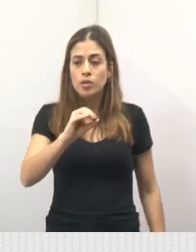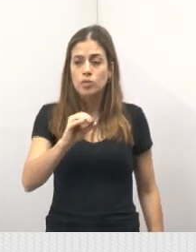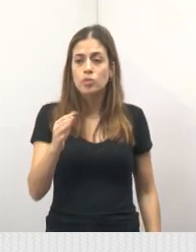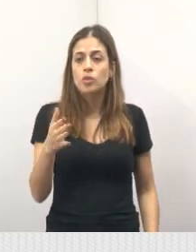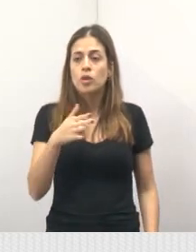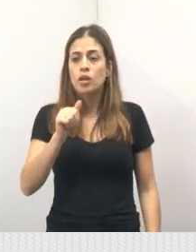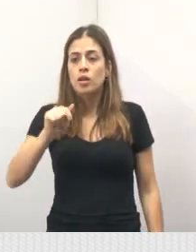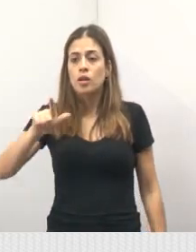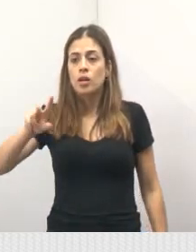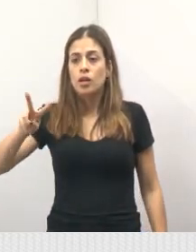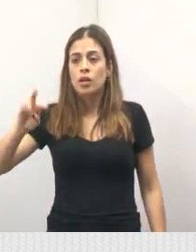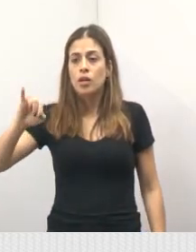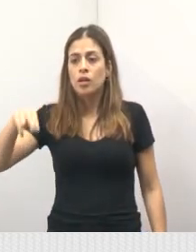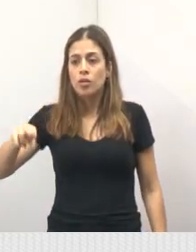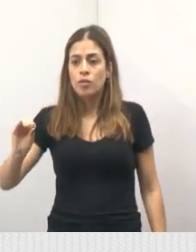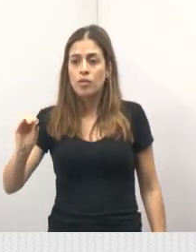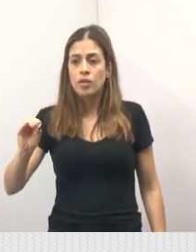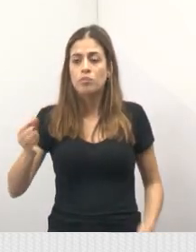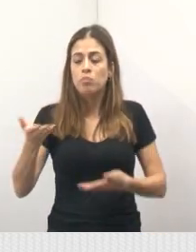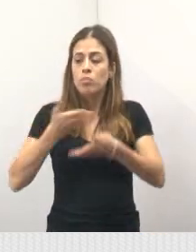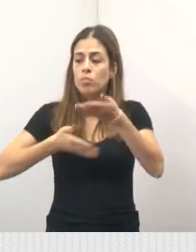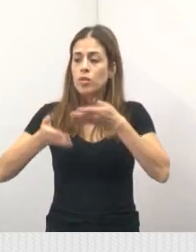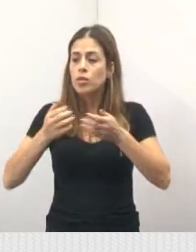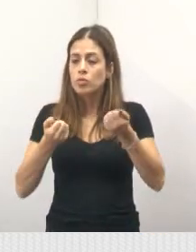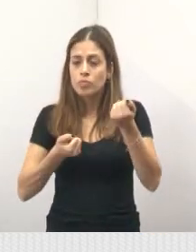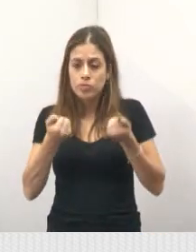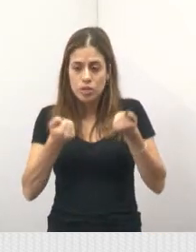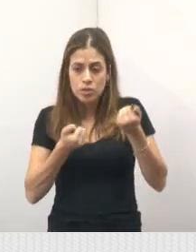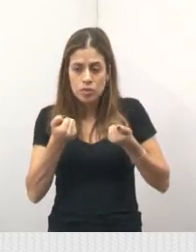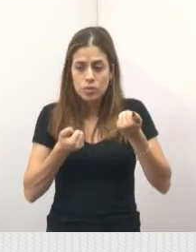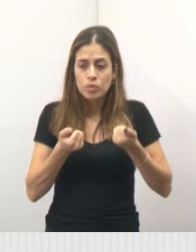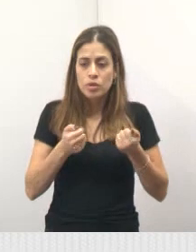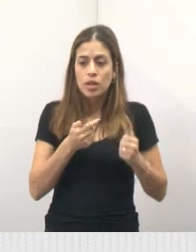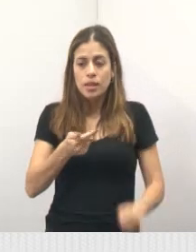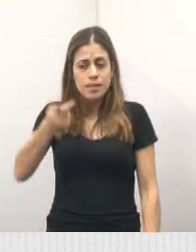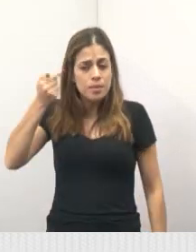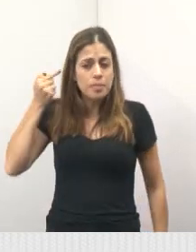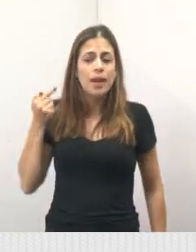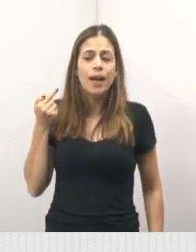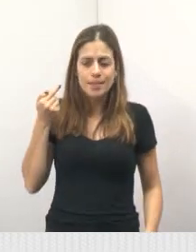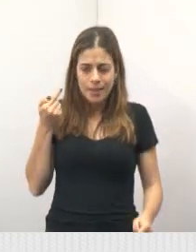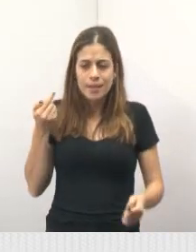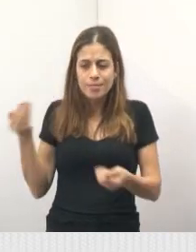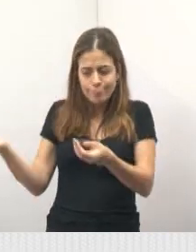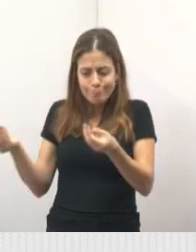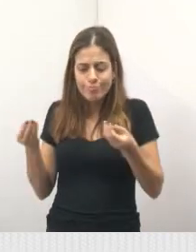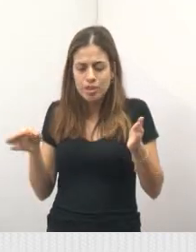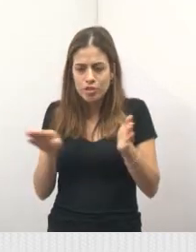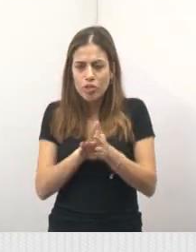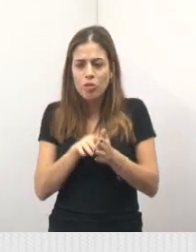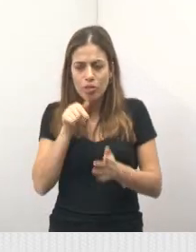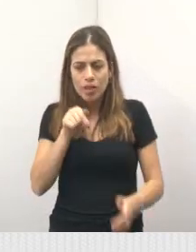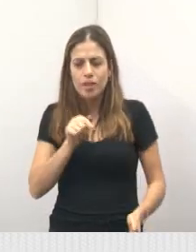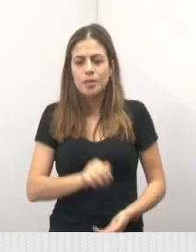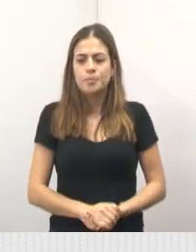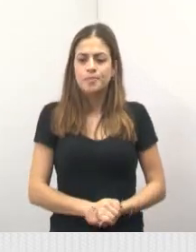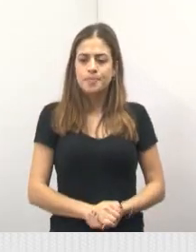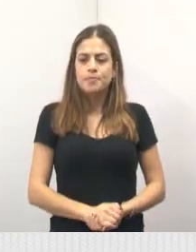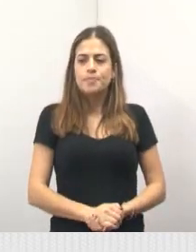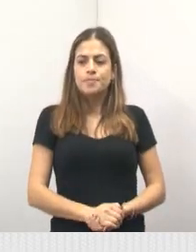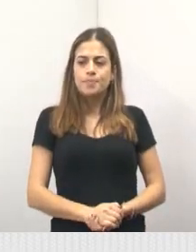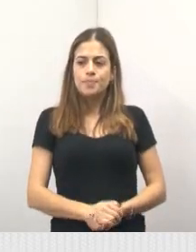intermediou essa viatura e foi a semana passada a entrega no Corpo de Bombeiros de Jacareí. Pode passar o vídeo, por favor?